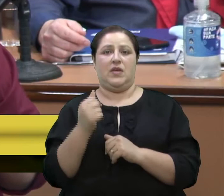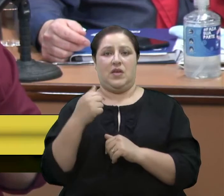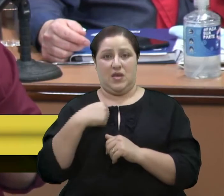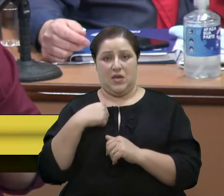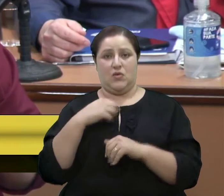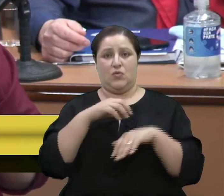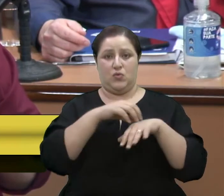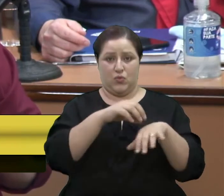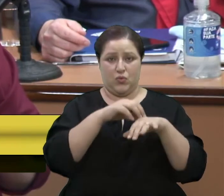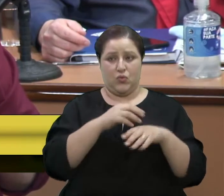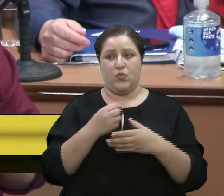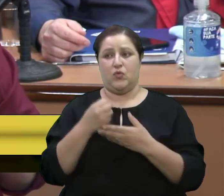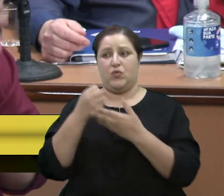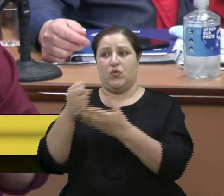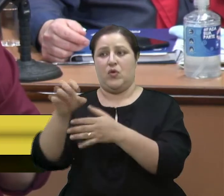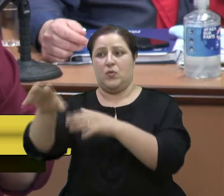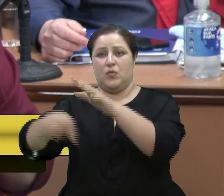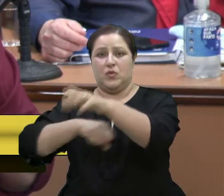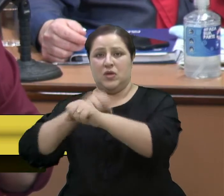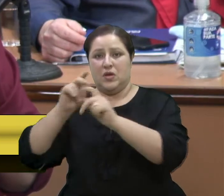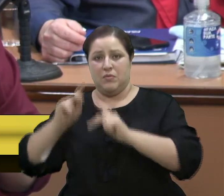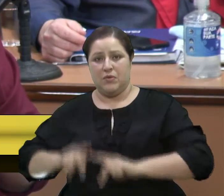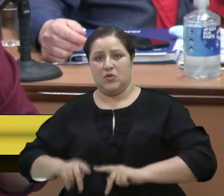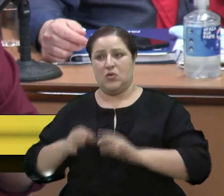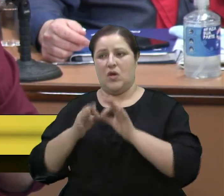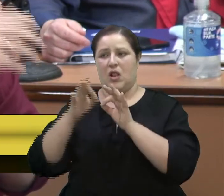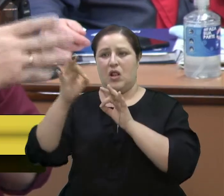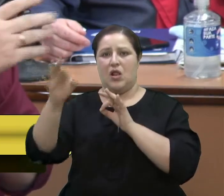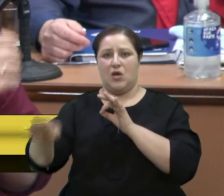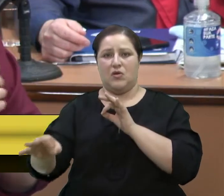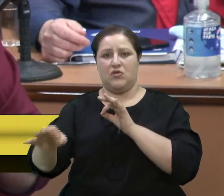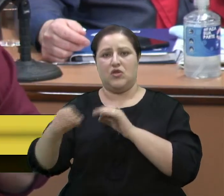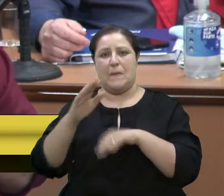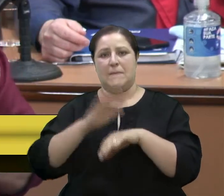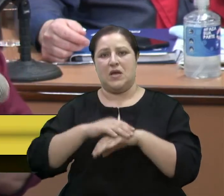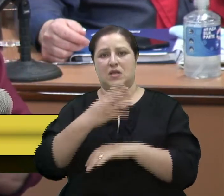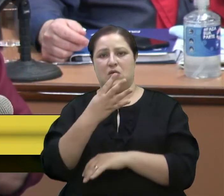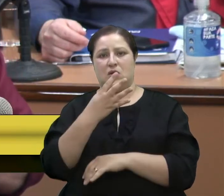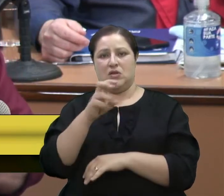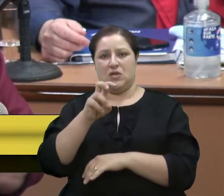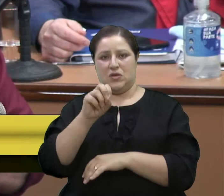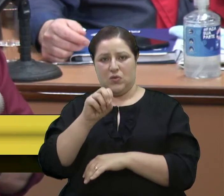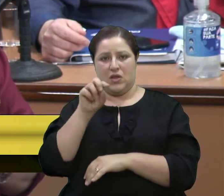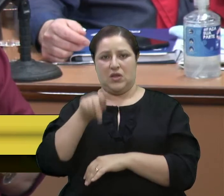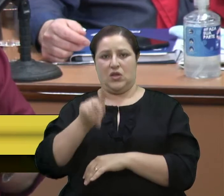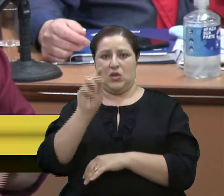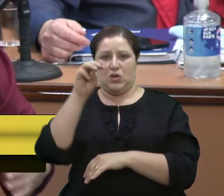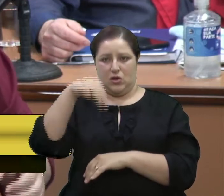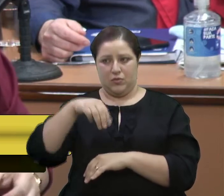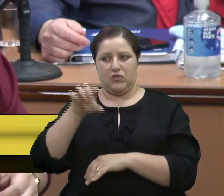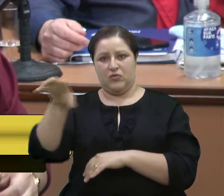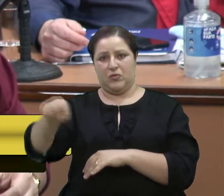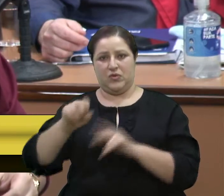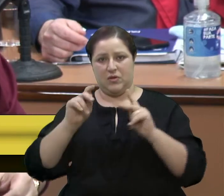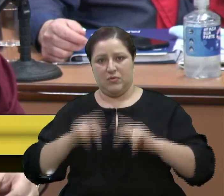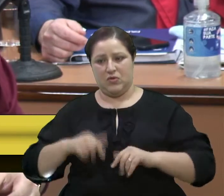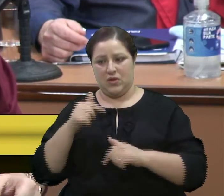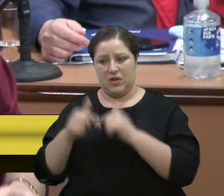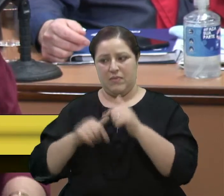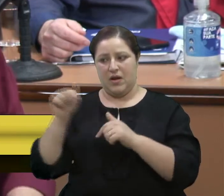buscar o pessoal ir longe, dá mais de 450 quilômetros. Obrigado, vereador. Só para, peço desculpa,